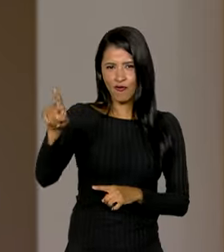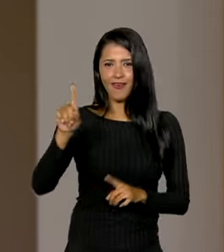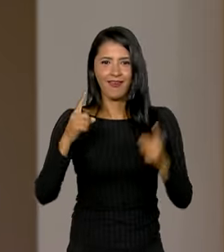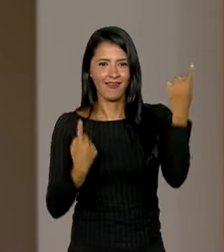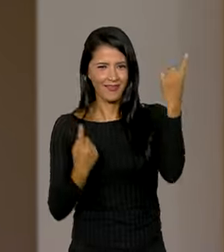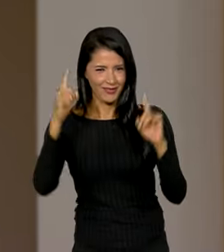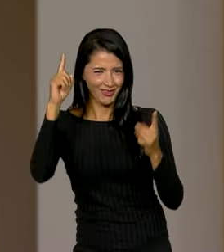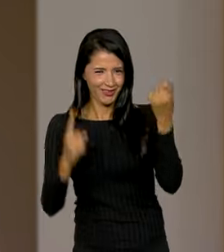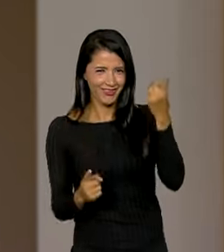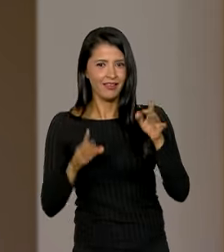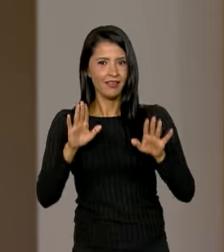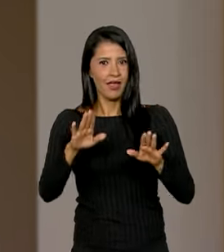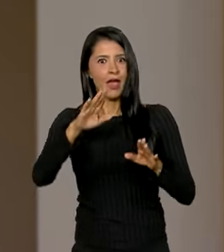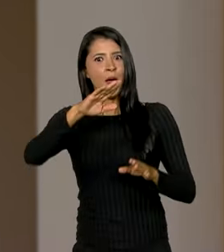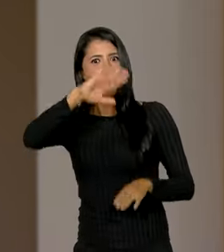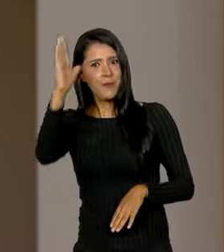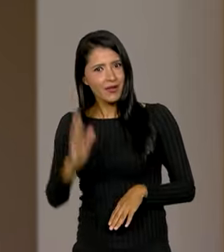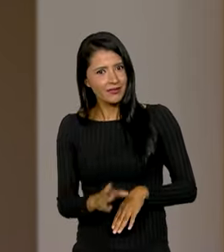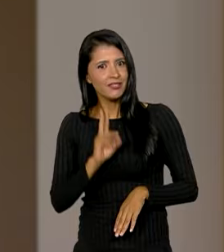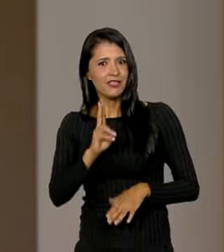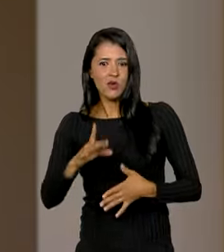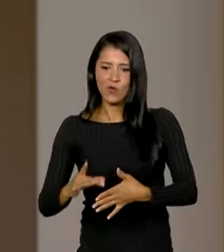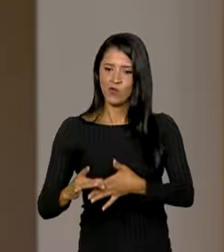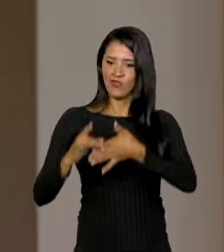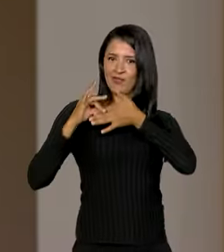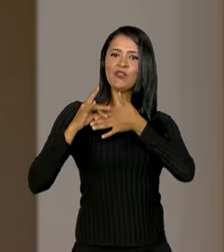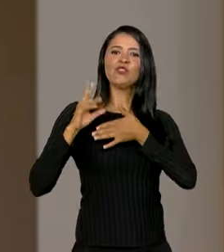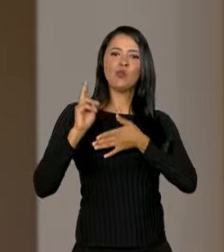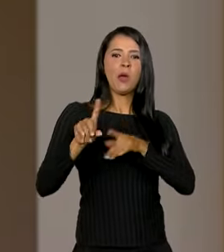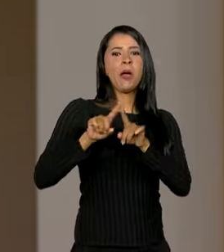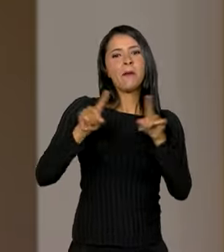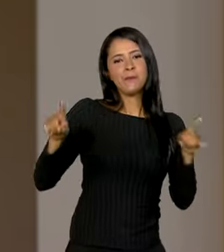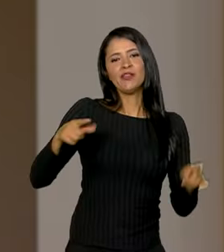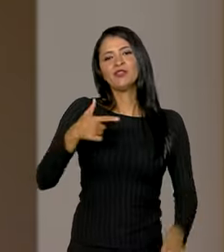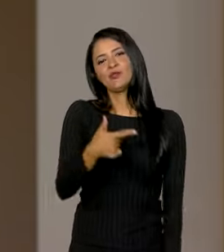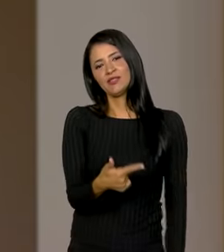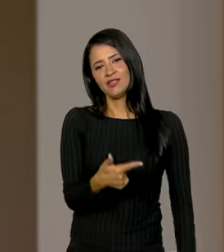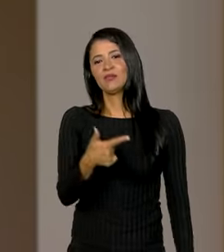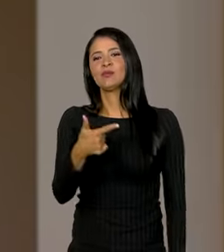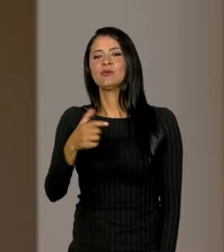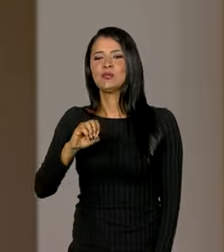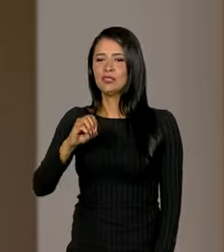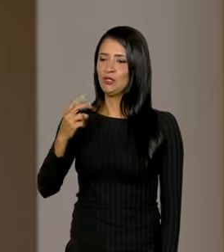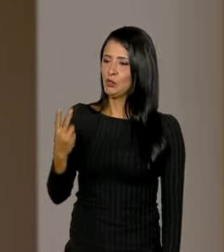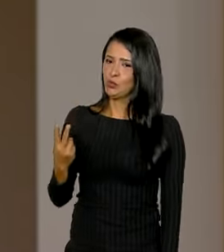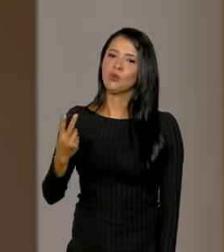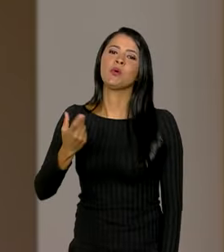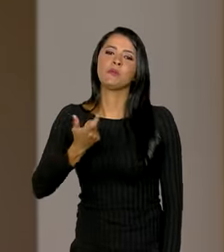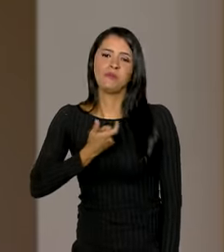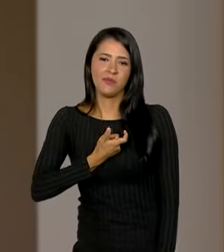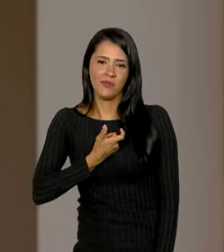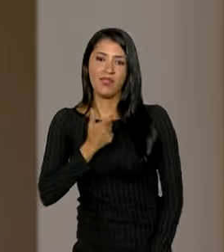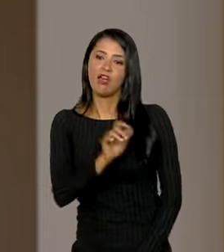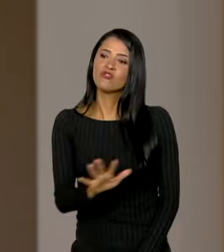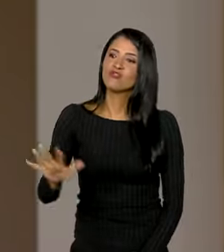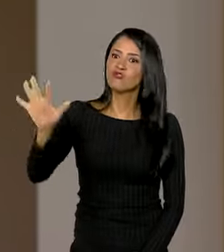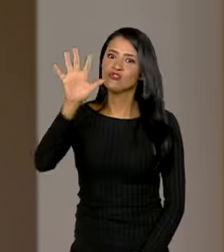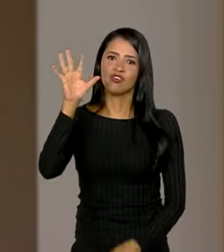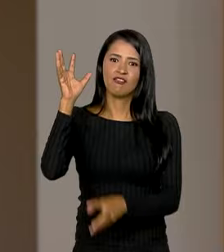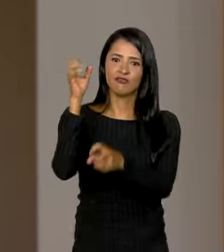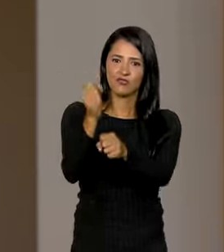Santiago, Chile. O Brasil continua liderando o ranking, mas com 202 medalhas no quadro geral,